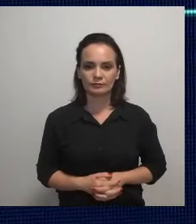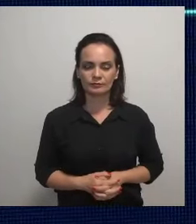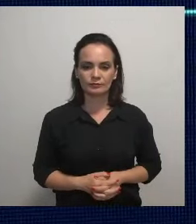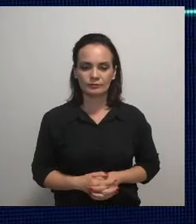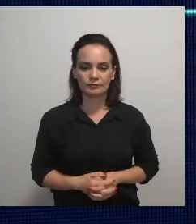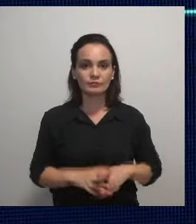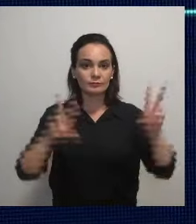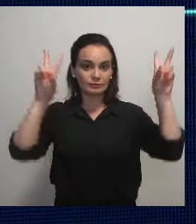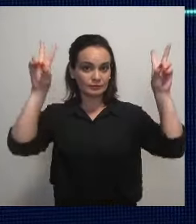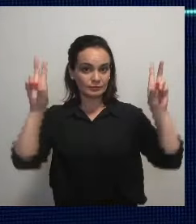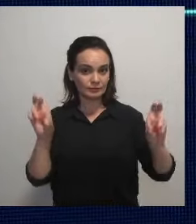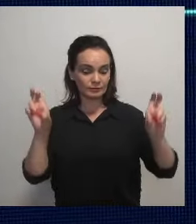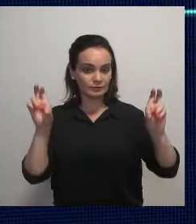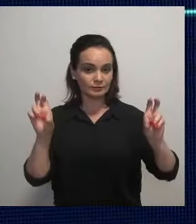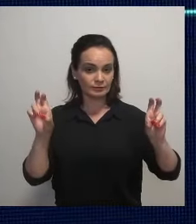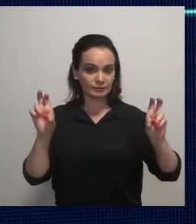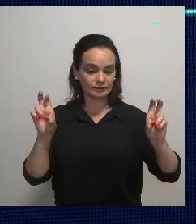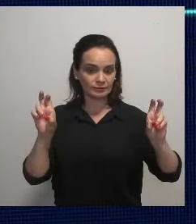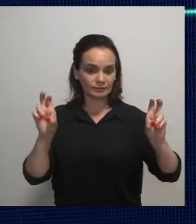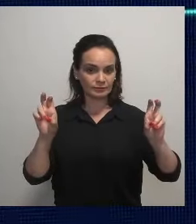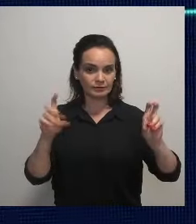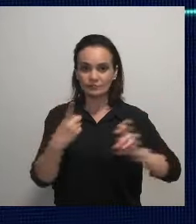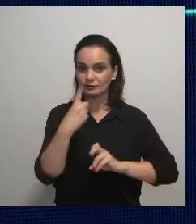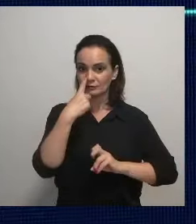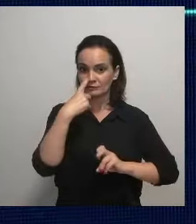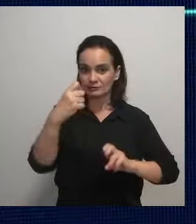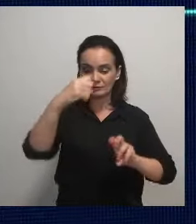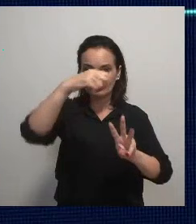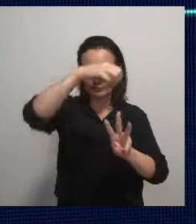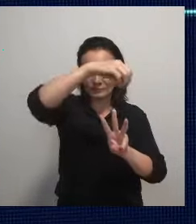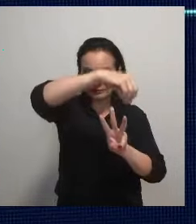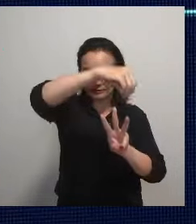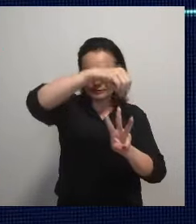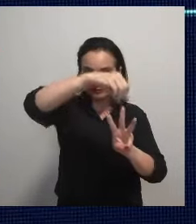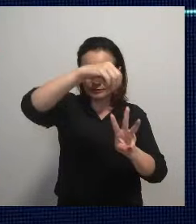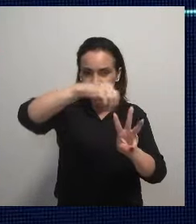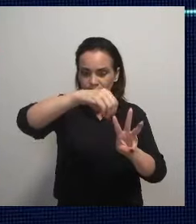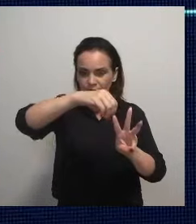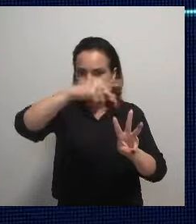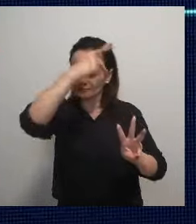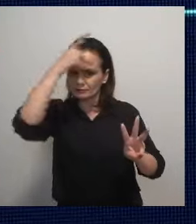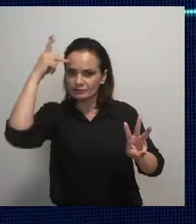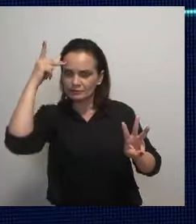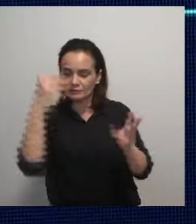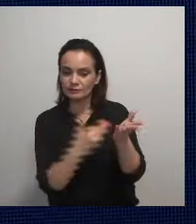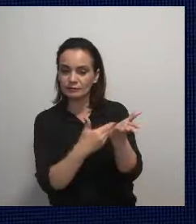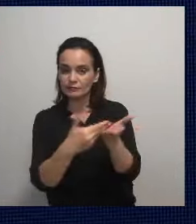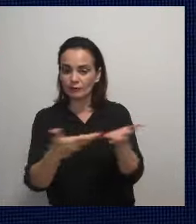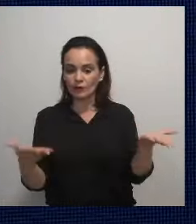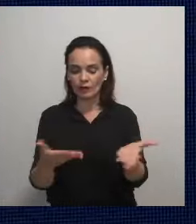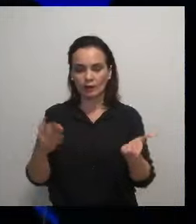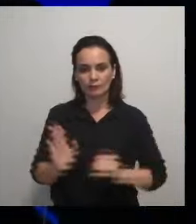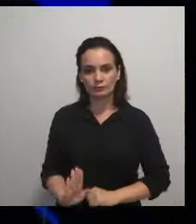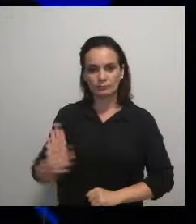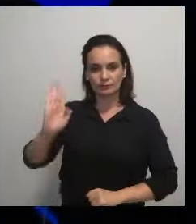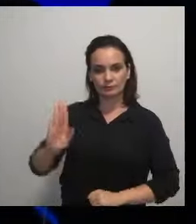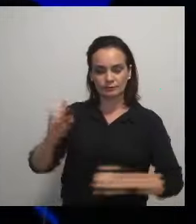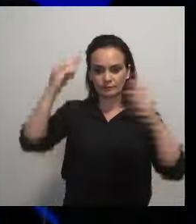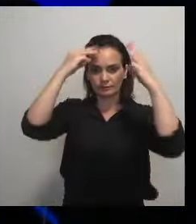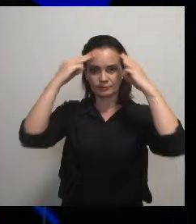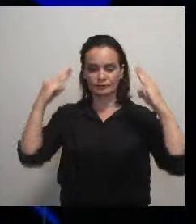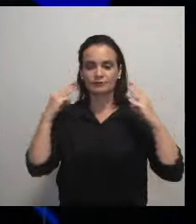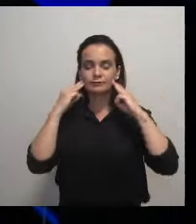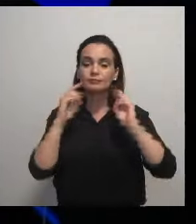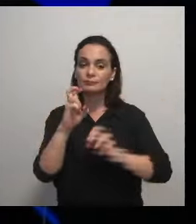O tema é coleta seletiva de lixo. Quem começa com a consideração agora é a candidata Maria Tereza.